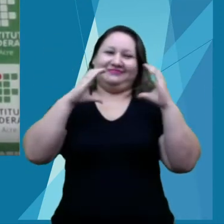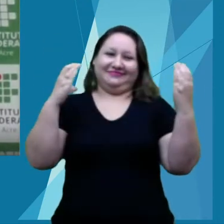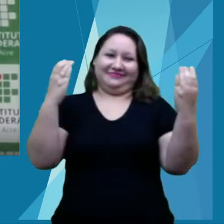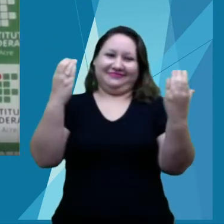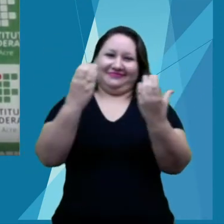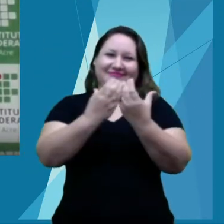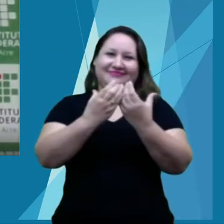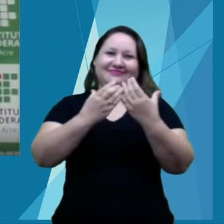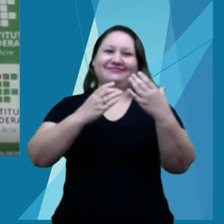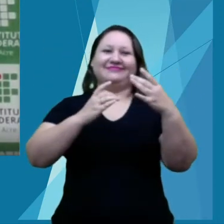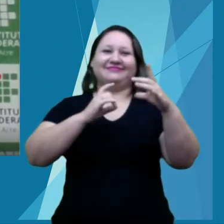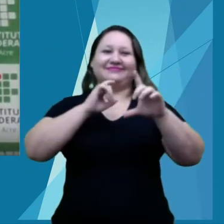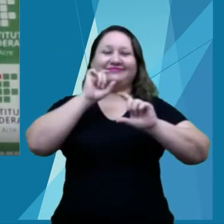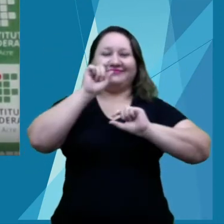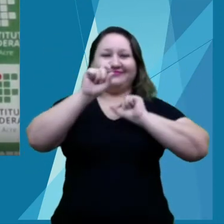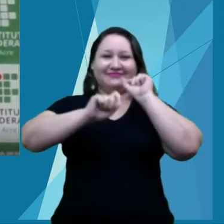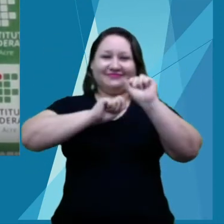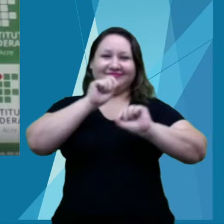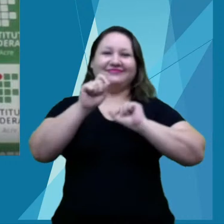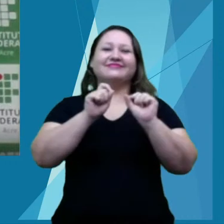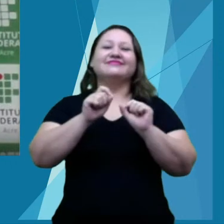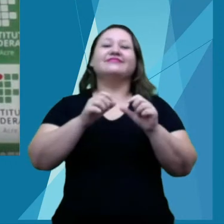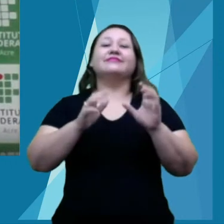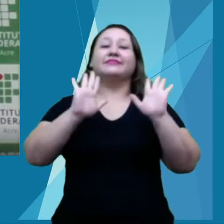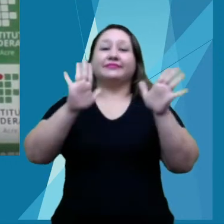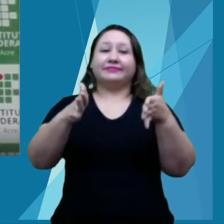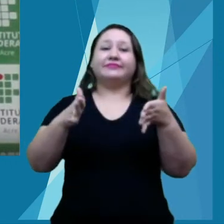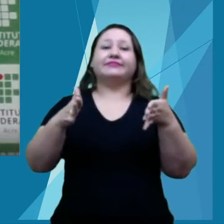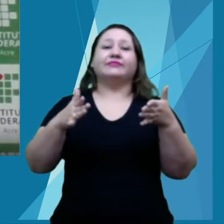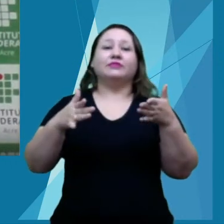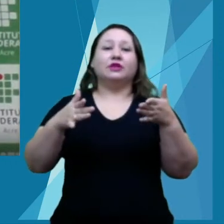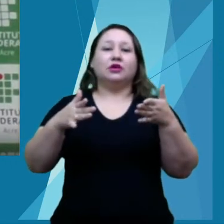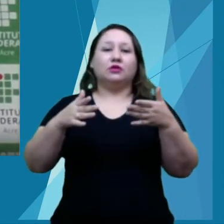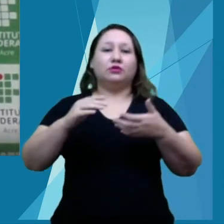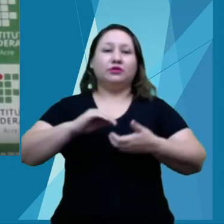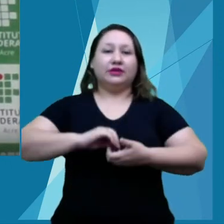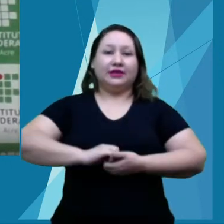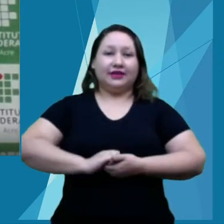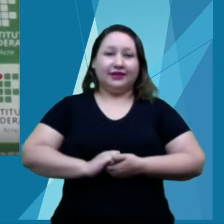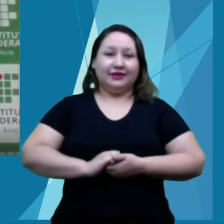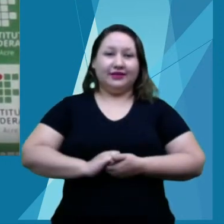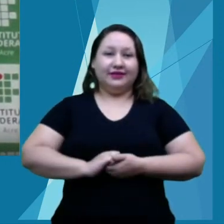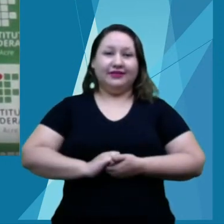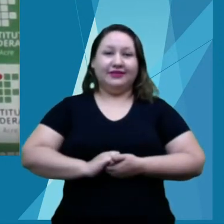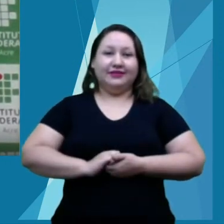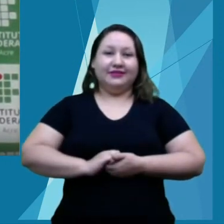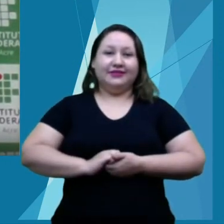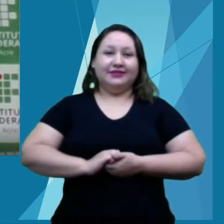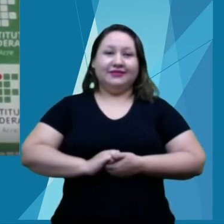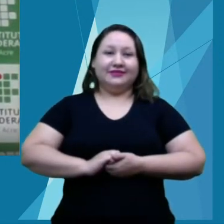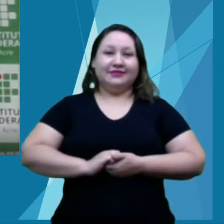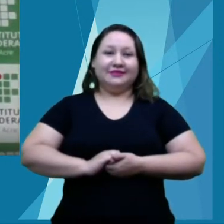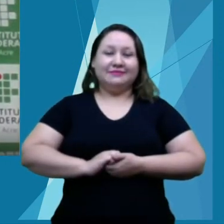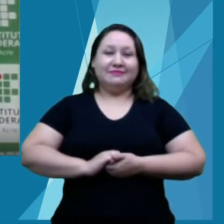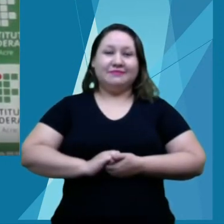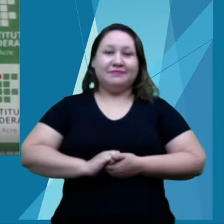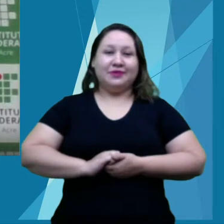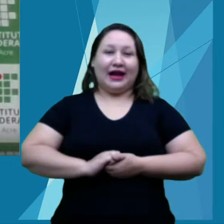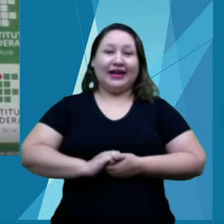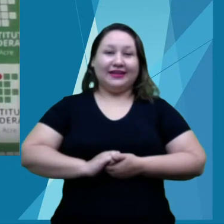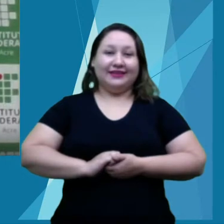exibição do vídeo, com a exibição do hino acreano, que será interpretado pela aluna egressa do IFAC,